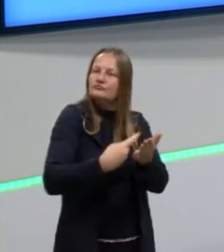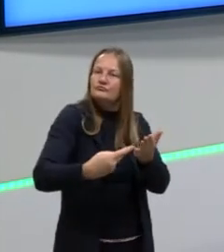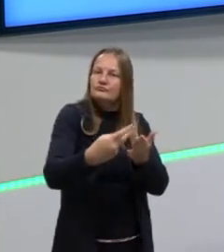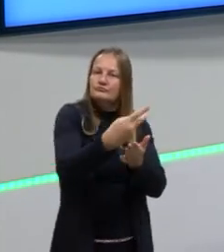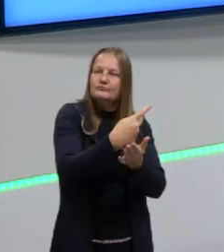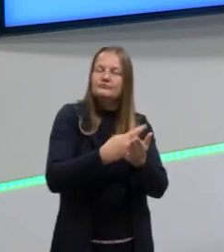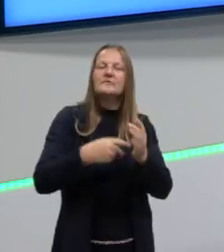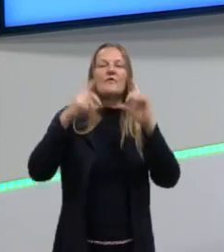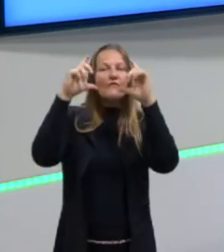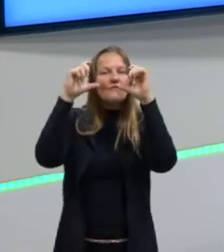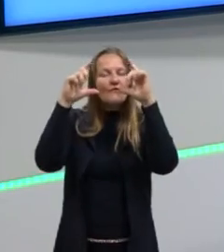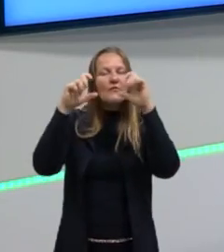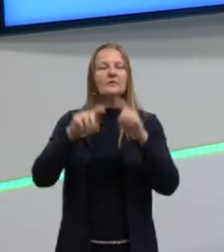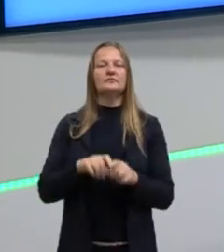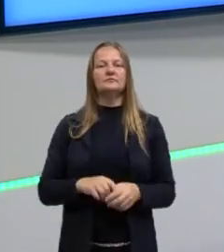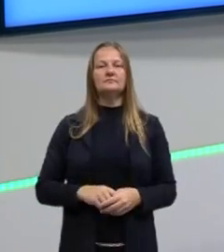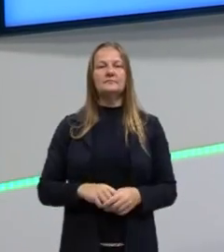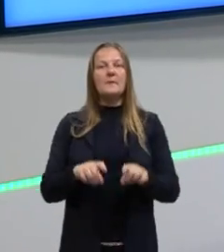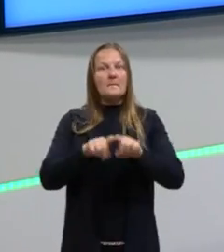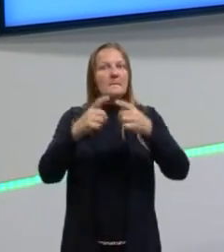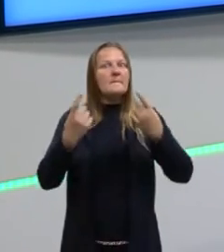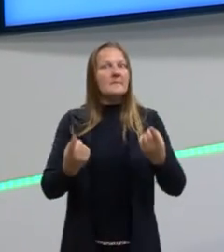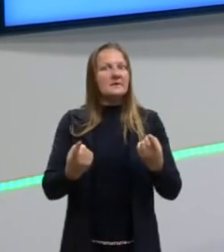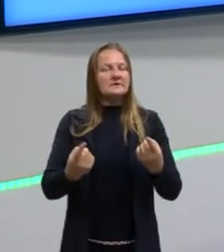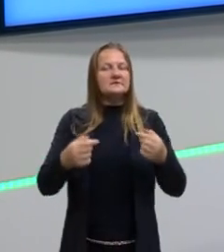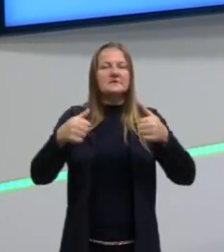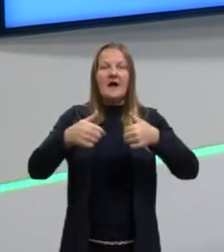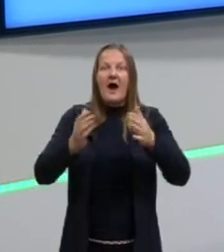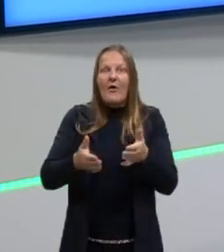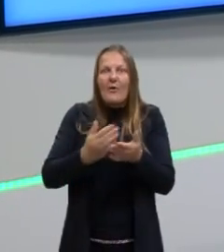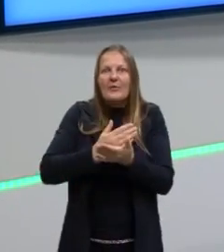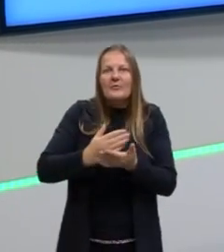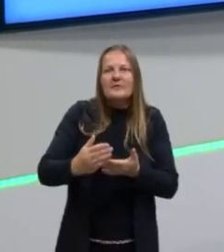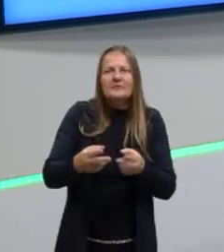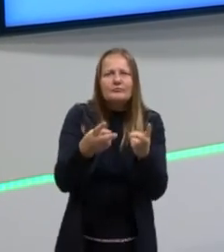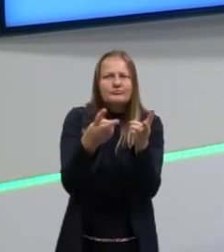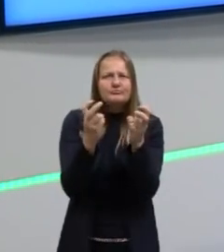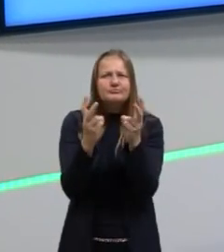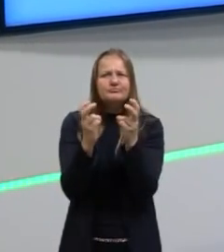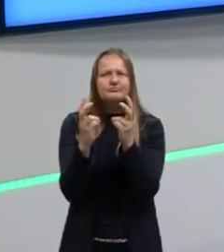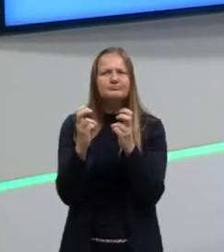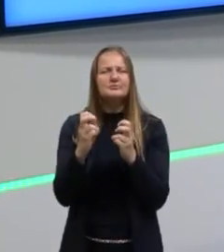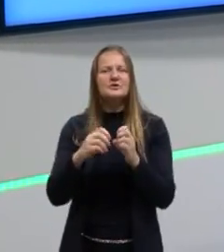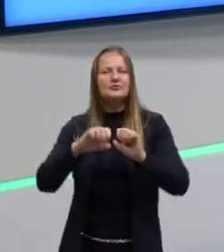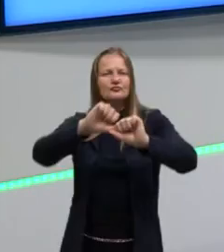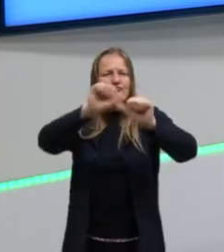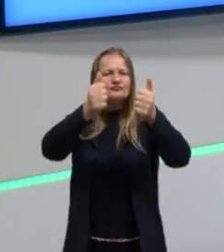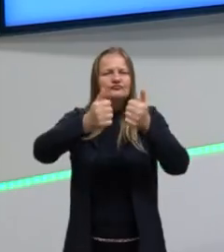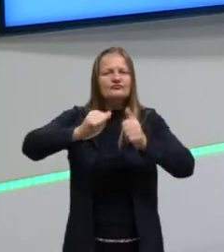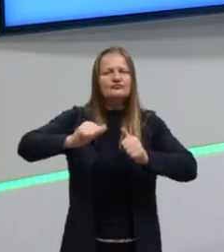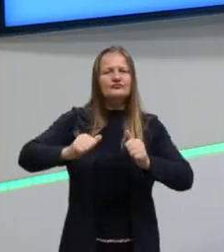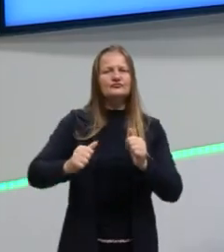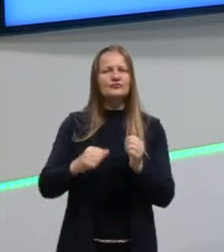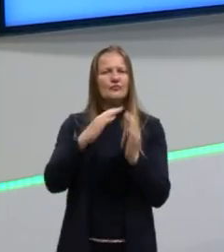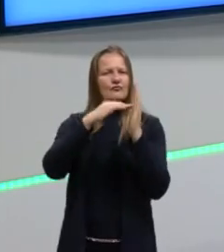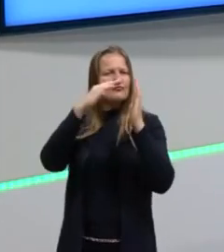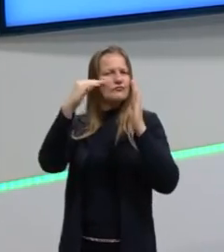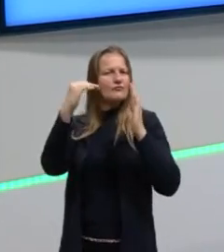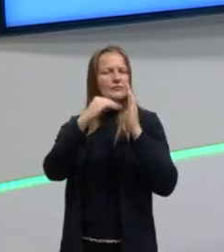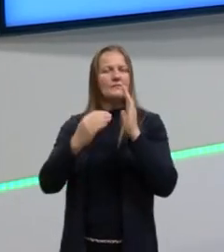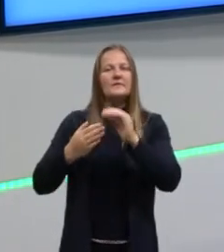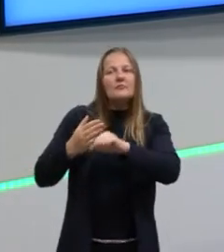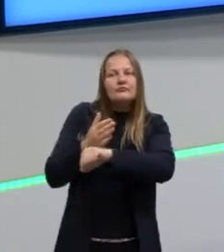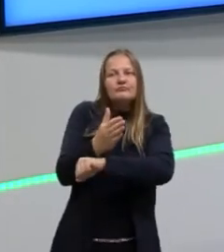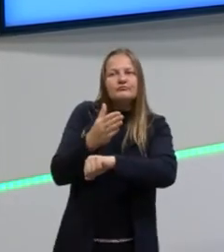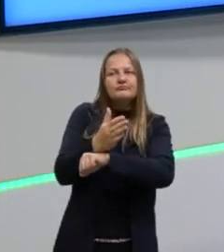temos a fotografia, mas aqui nós começamos a perceber a performance, a intervenção,